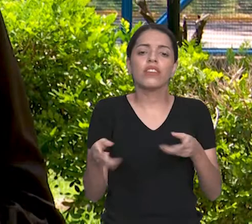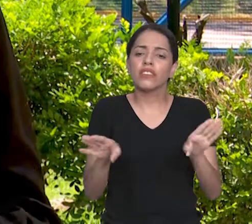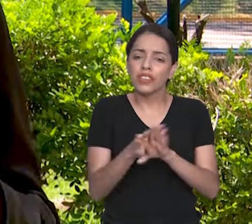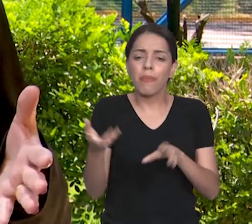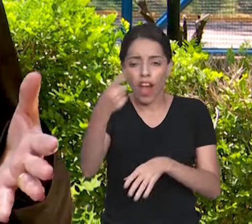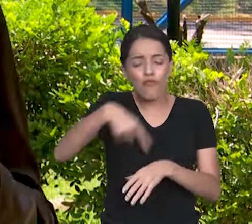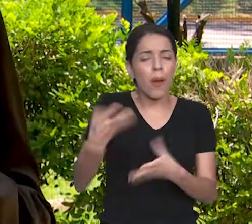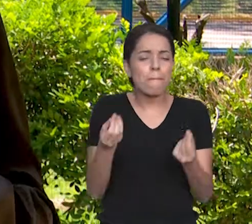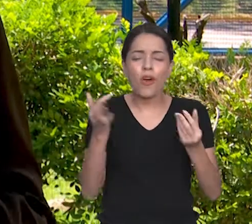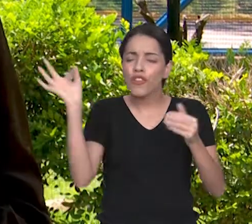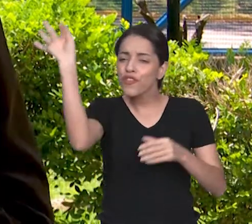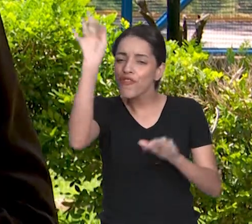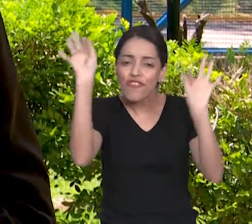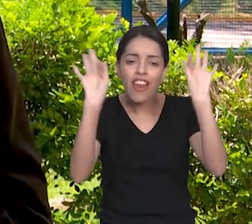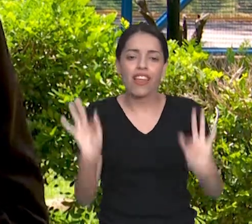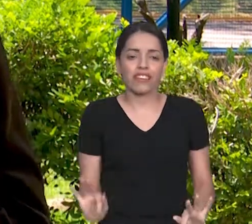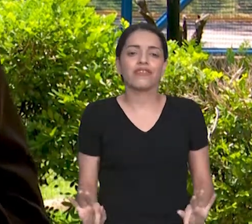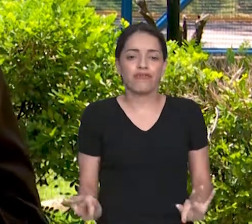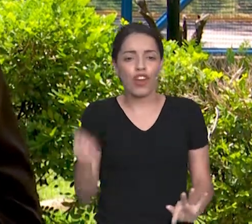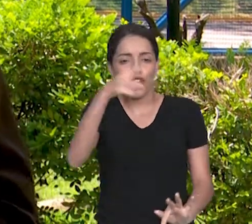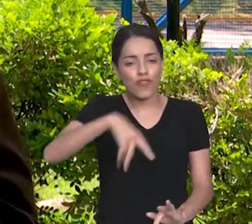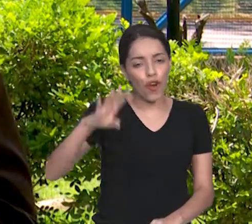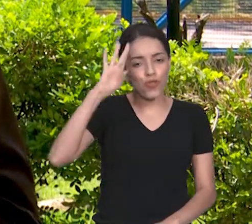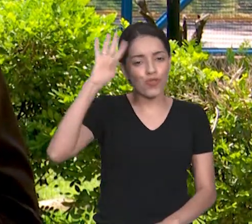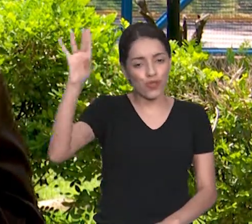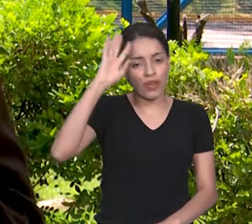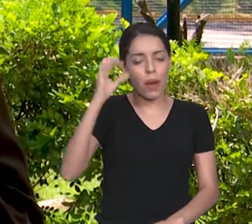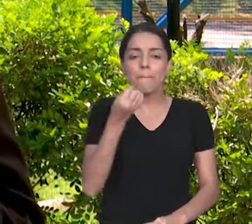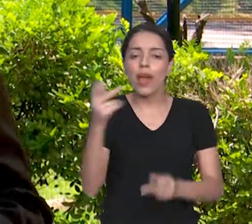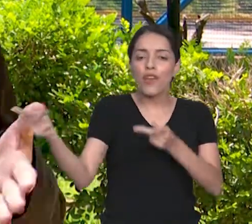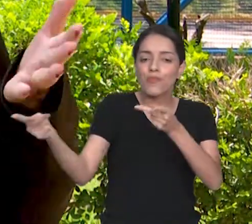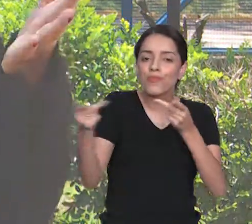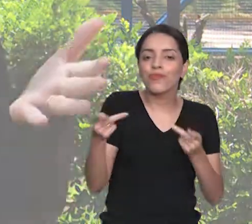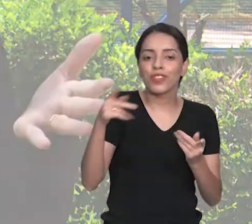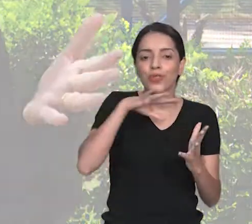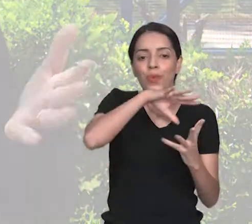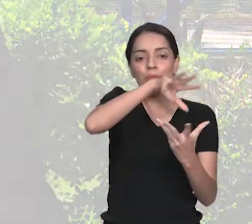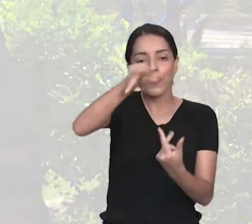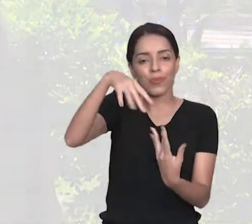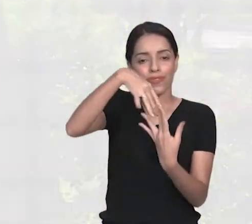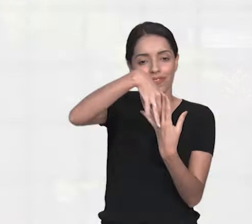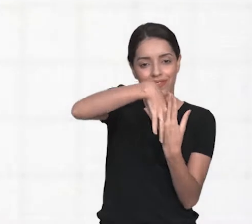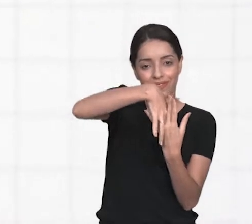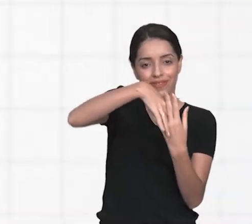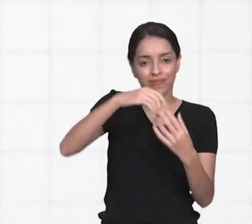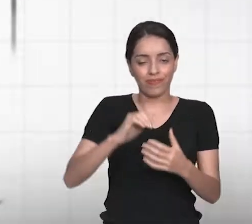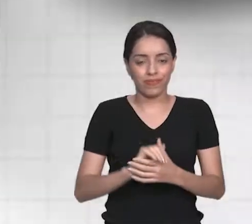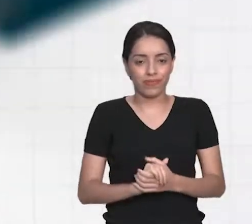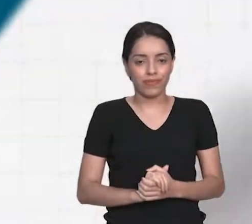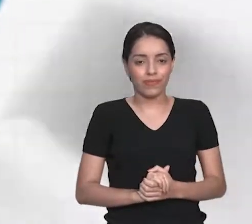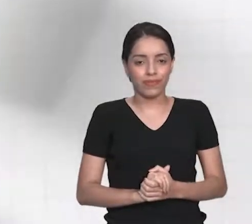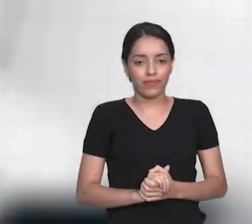-vindos e sejam muito felizes na realização de seus sonhos. Bem-vindo ao Mundo UFMS!